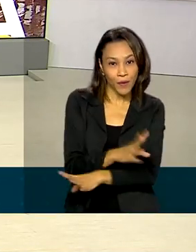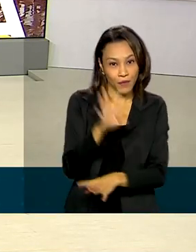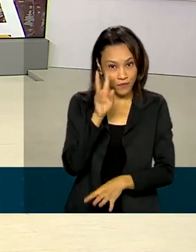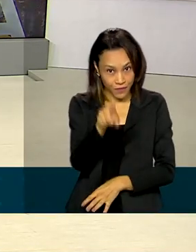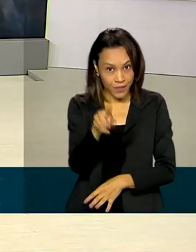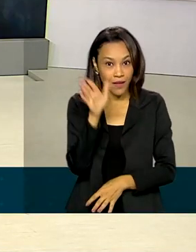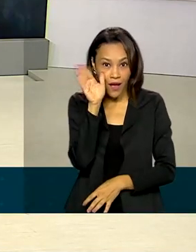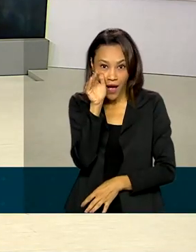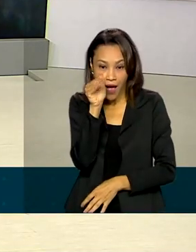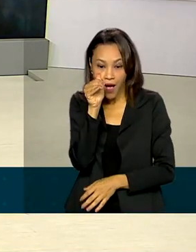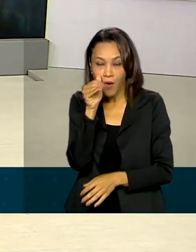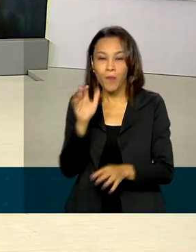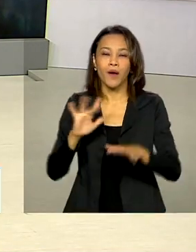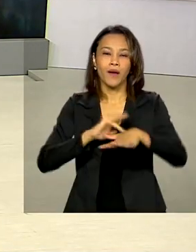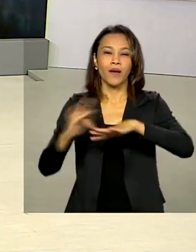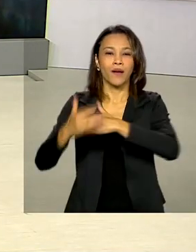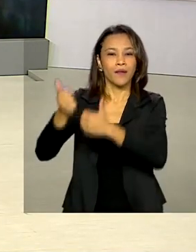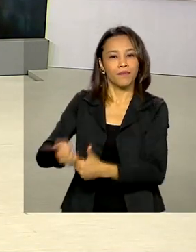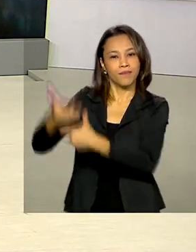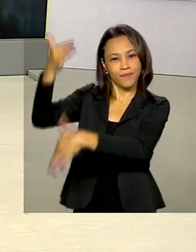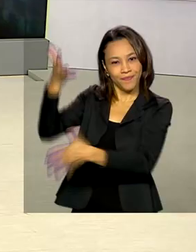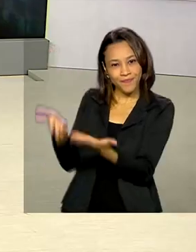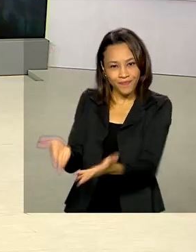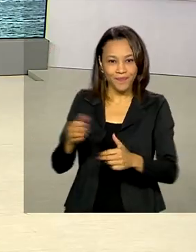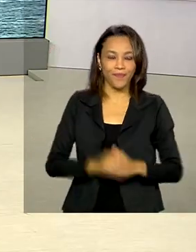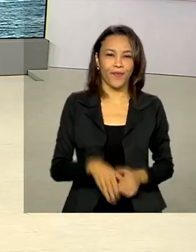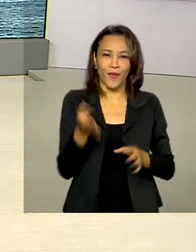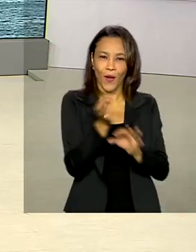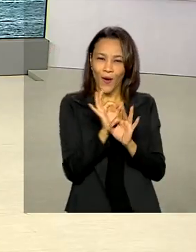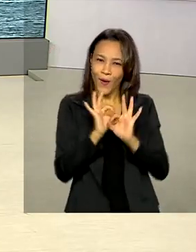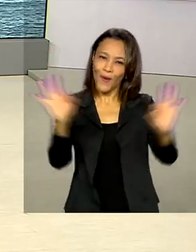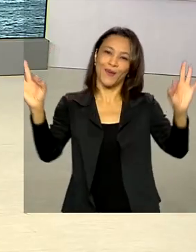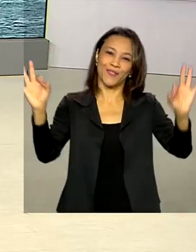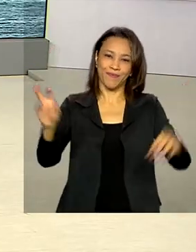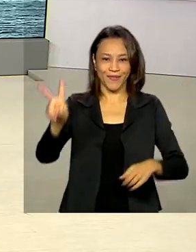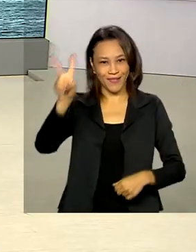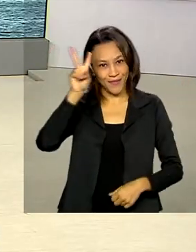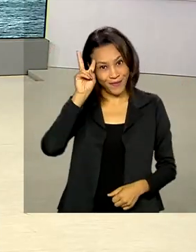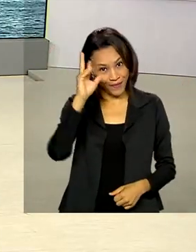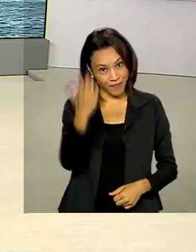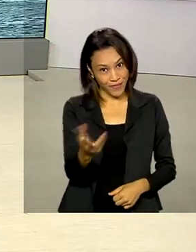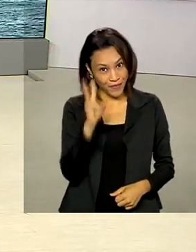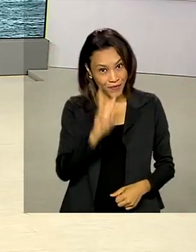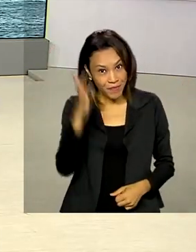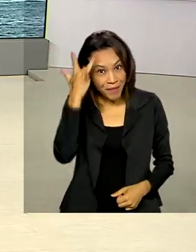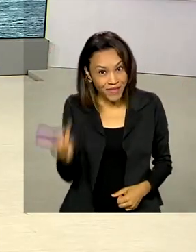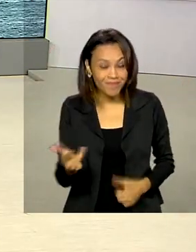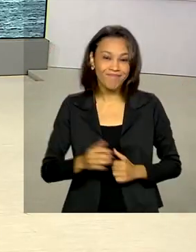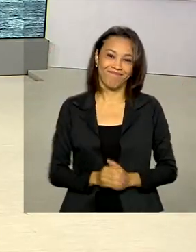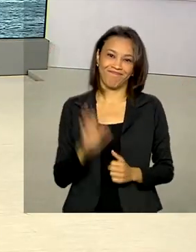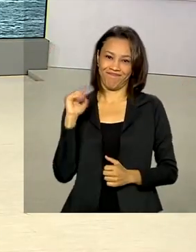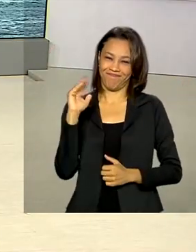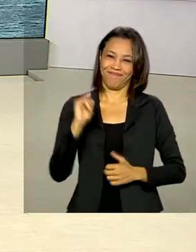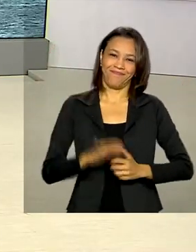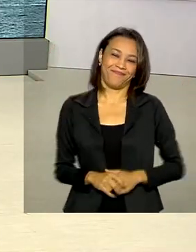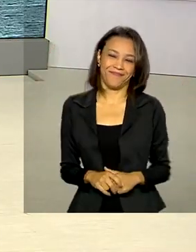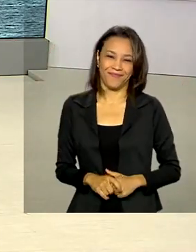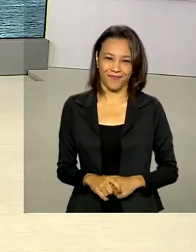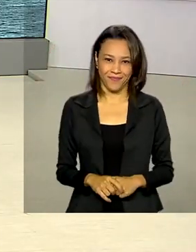Nos acompanhe também pelas nossas redes sociais. Uma ótima segunda-feira para você e nos vemos amanhã. Até lá!